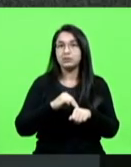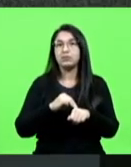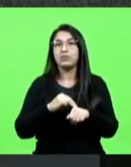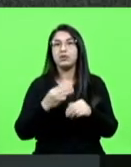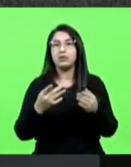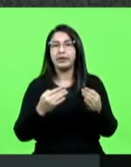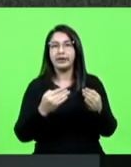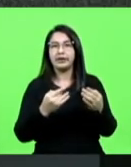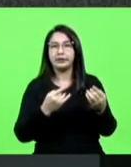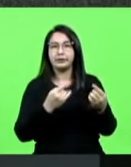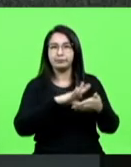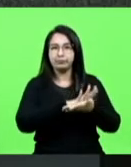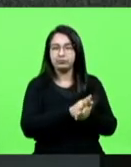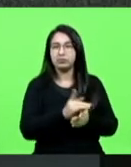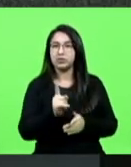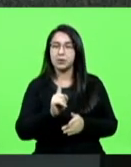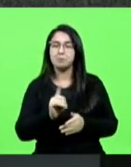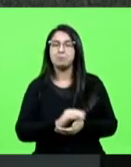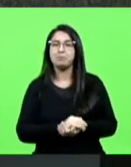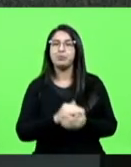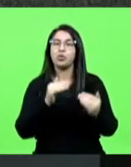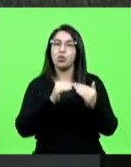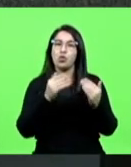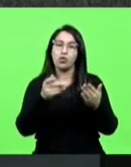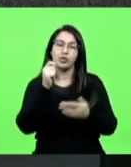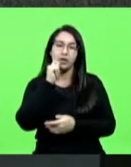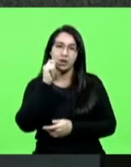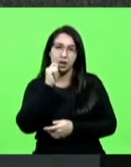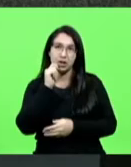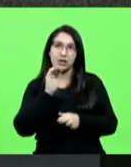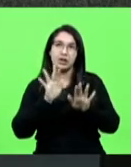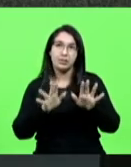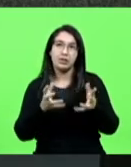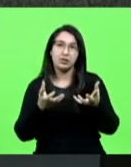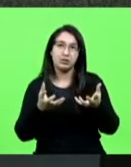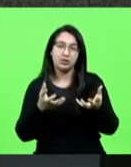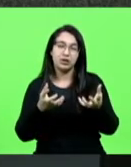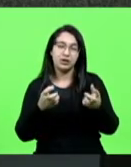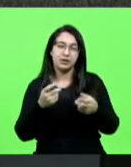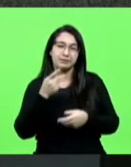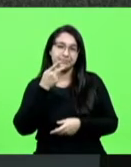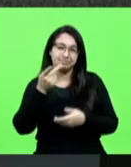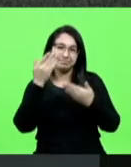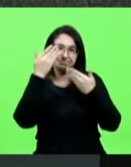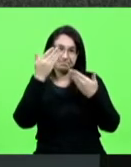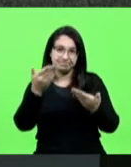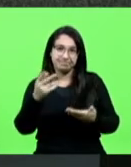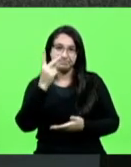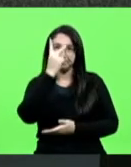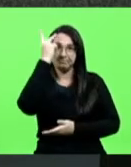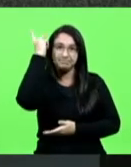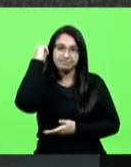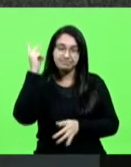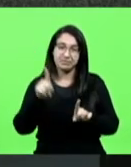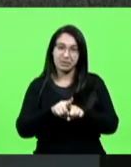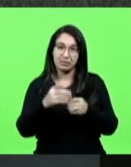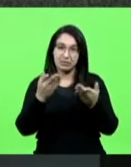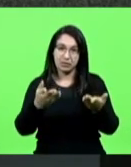Ana Carolina, mas eu gostaria só de manifestar, agradecendo ao deputado Vicente e à vossa excelência também.